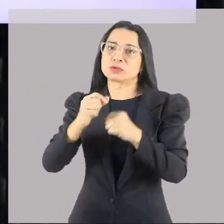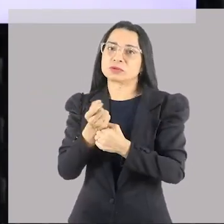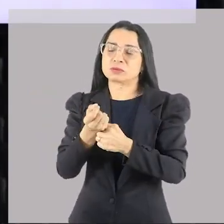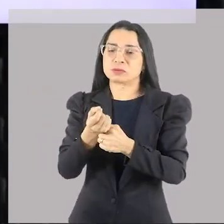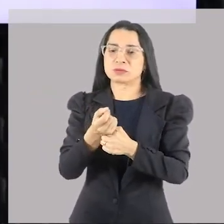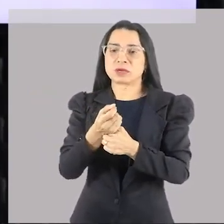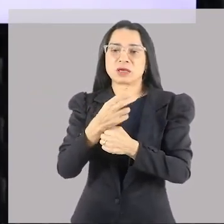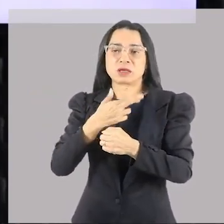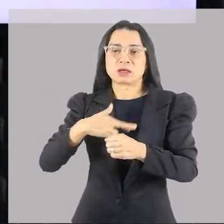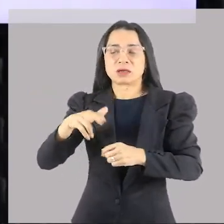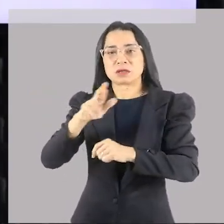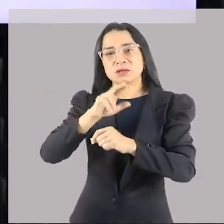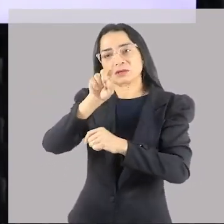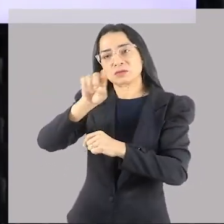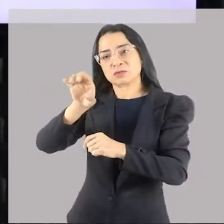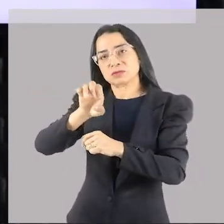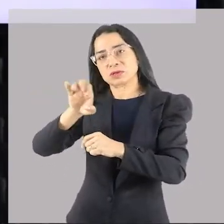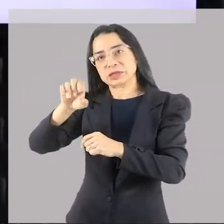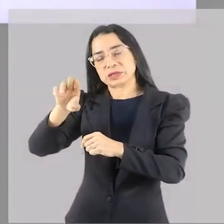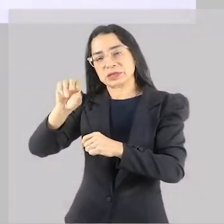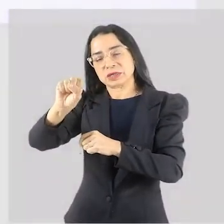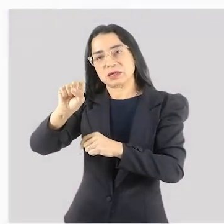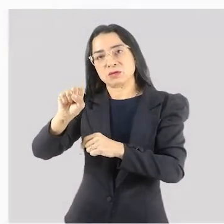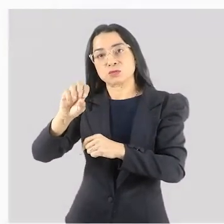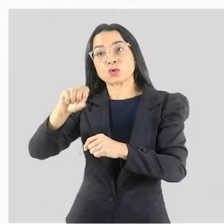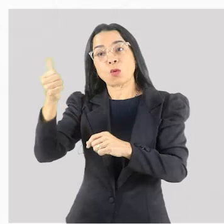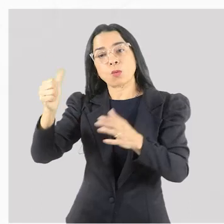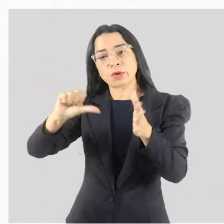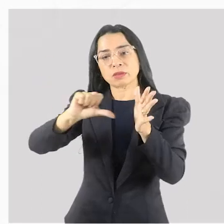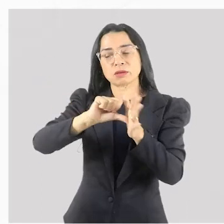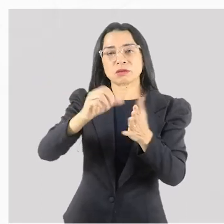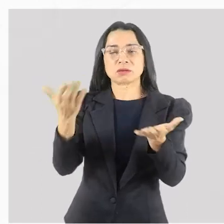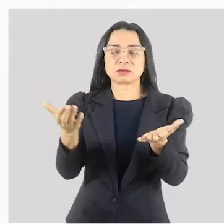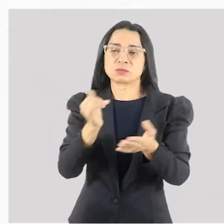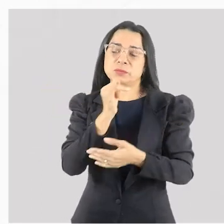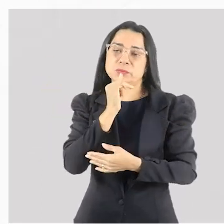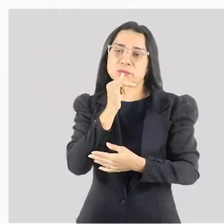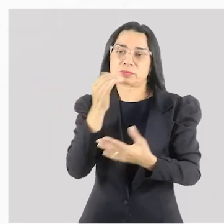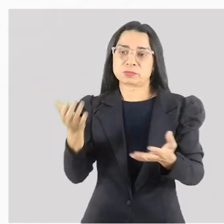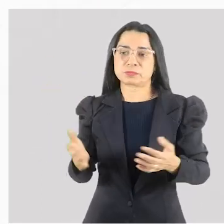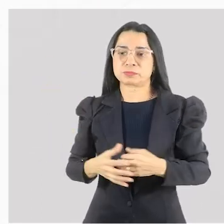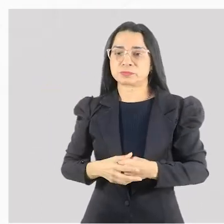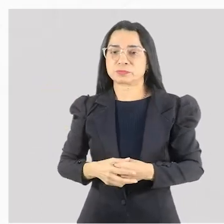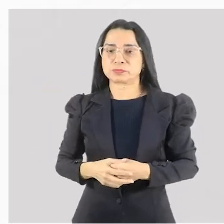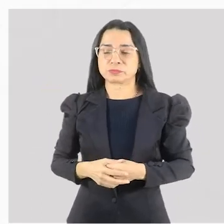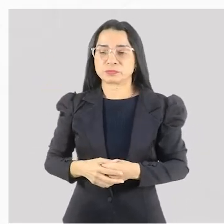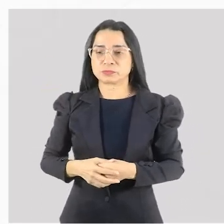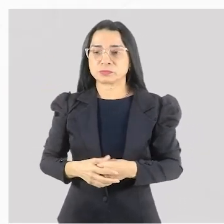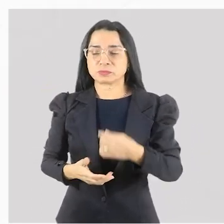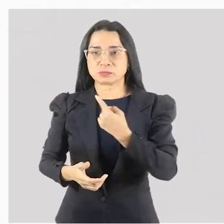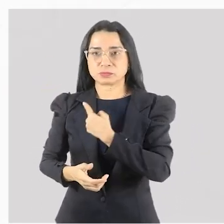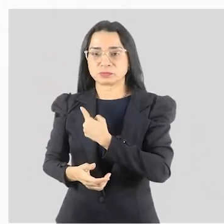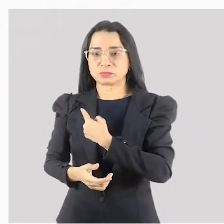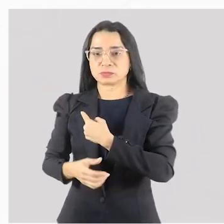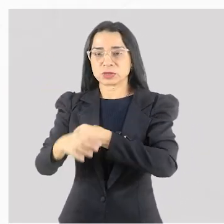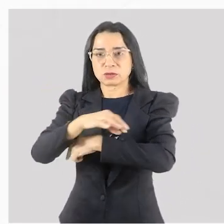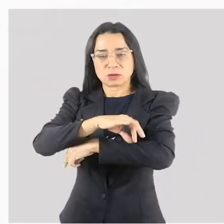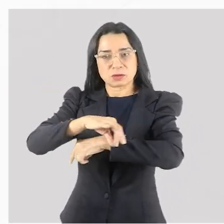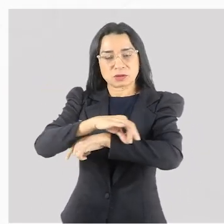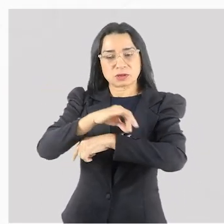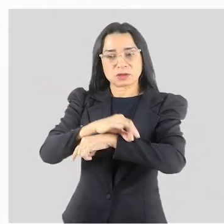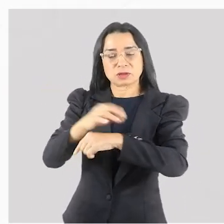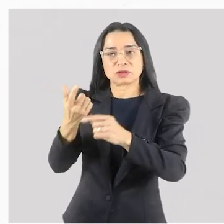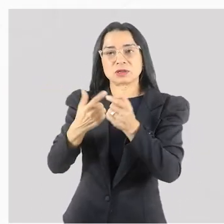de Atenas e assim por diante. Porque eles são deuses, não esqueçam disso. Certo? Os arquitetos gregos preocupavam-se muito com a imagem exterior